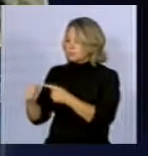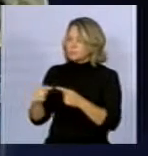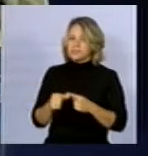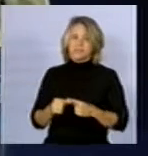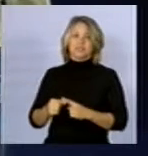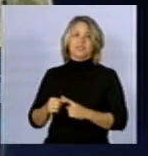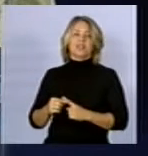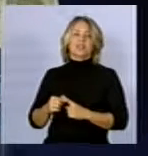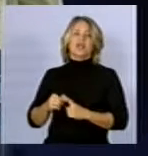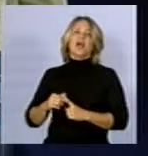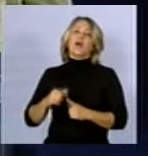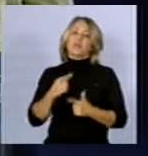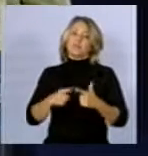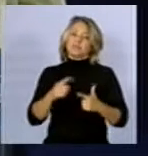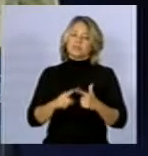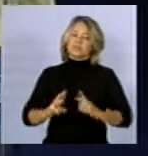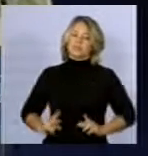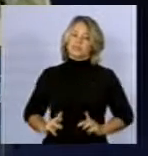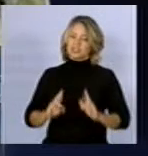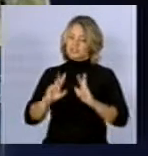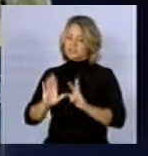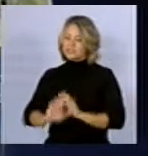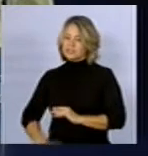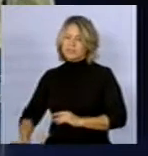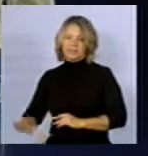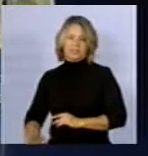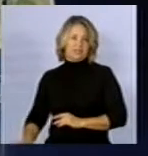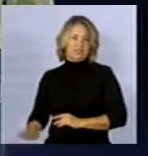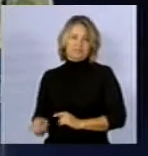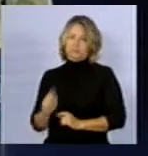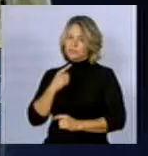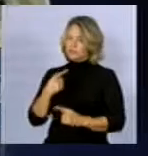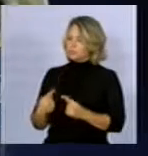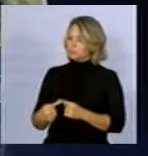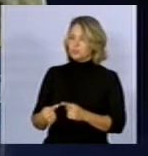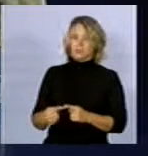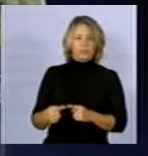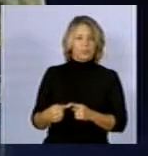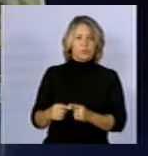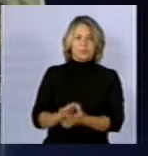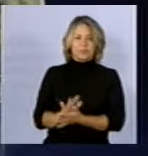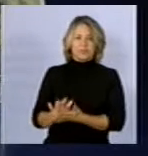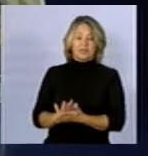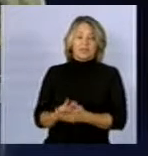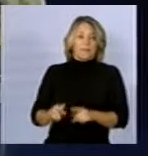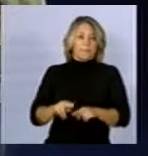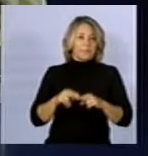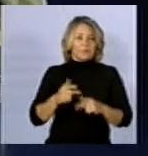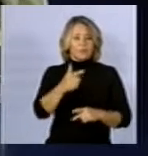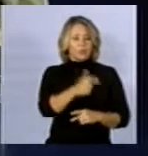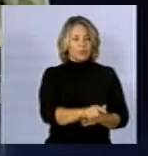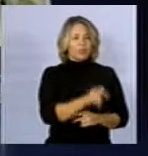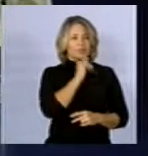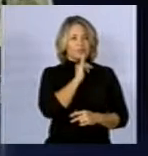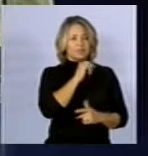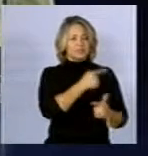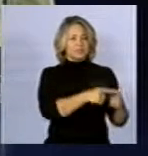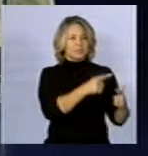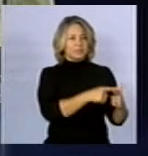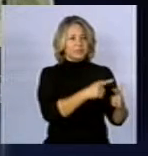leucemias infantis. E, em relação aos outros cânceres, bem como os outros efeitos à saúde,